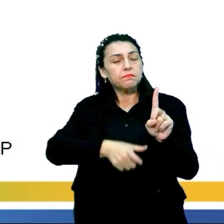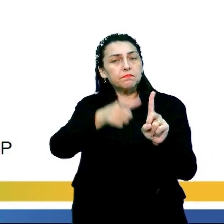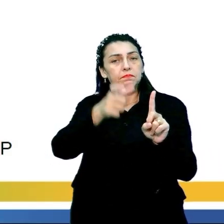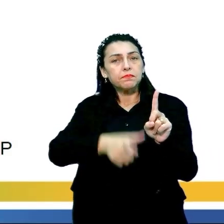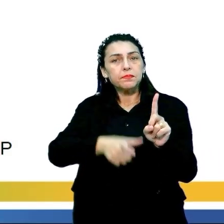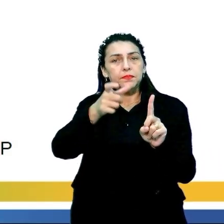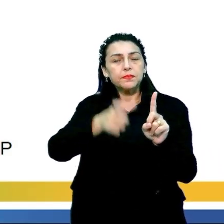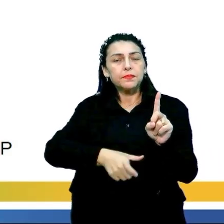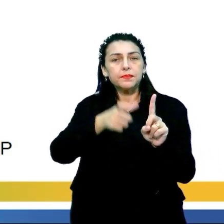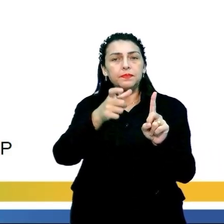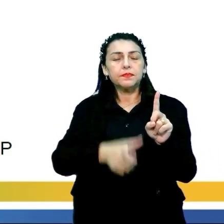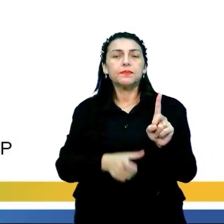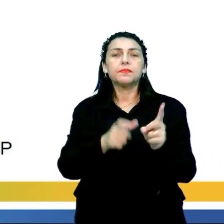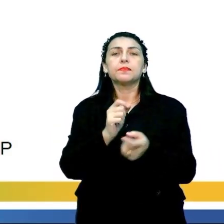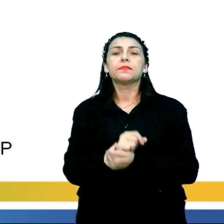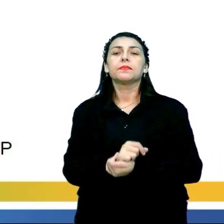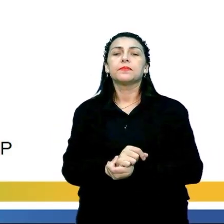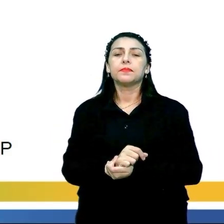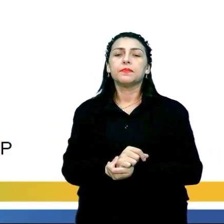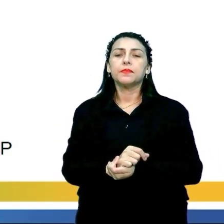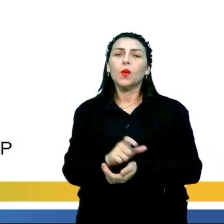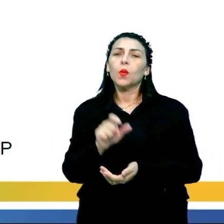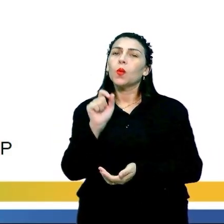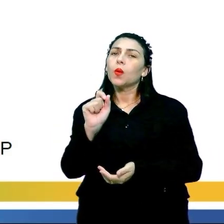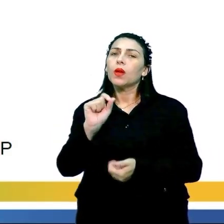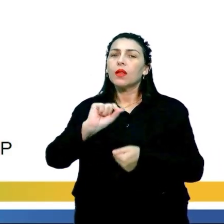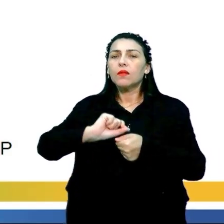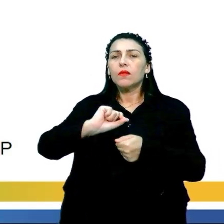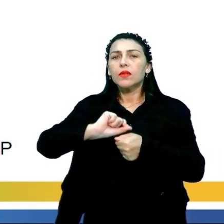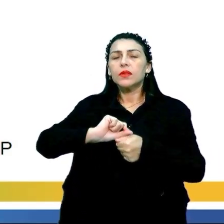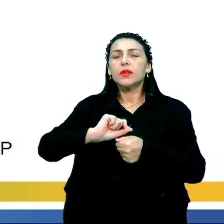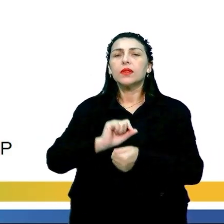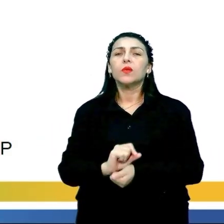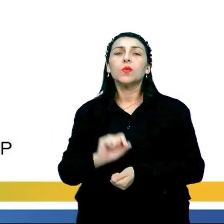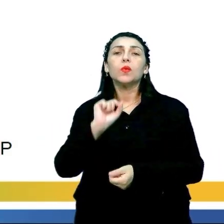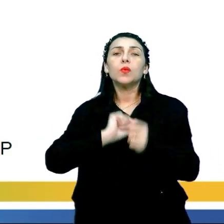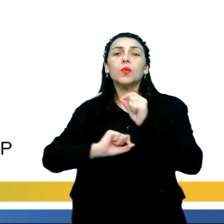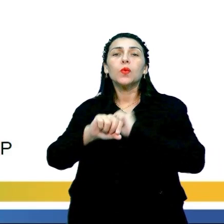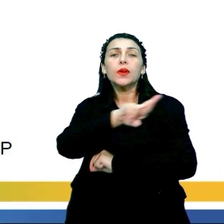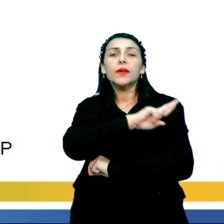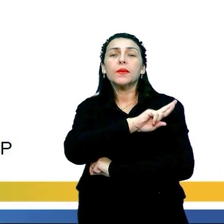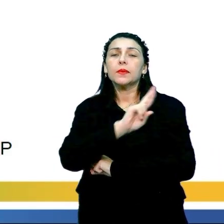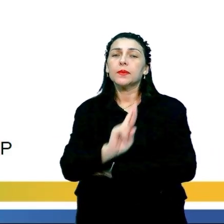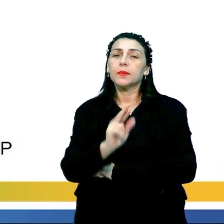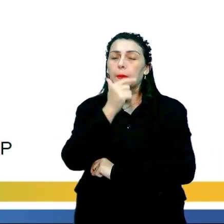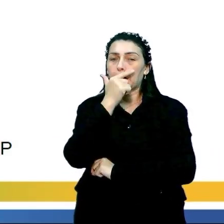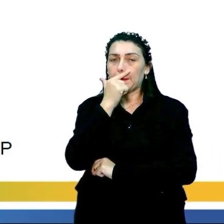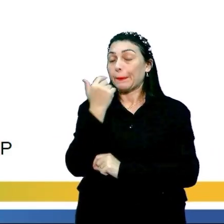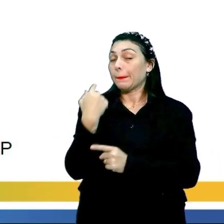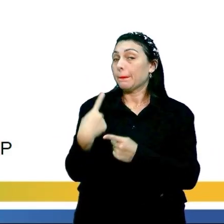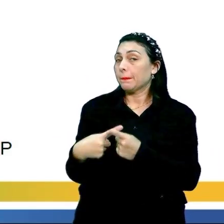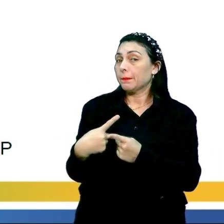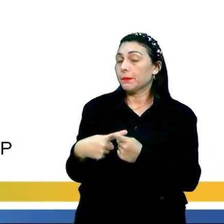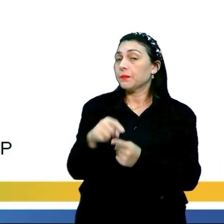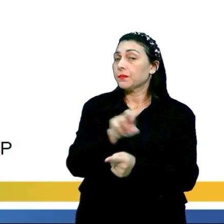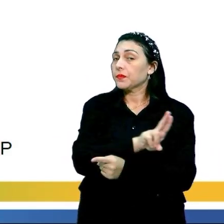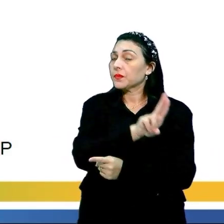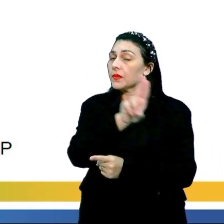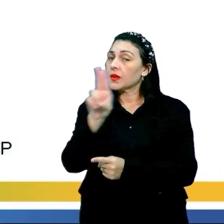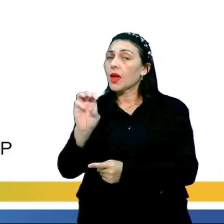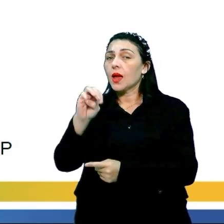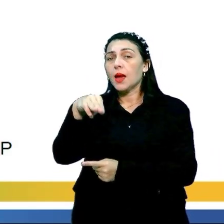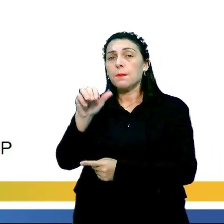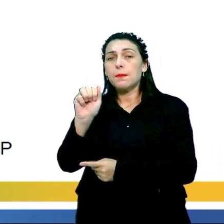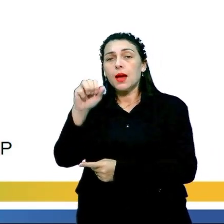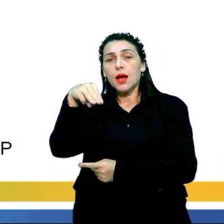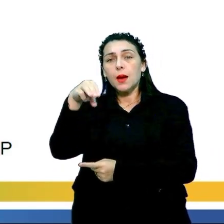quem que está aí no centro, o que ele está fazendo, o que ele representa, por que o nome da obra é